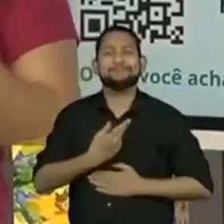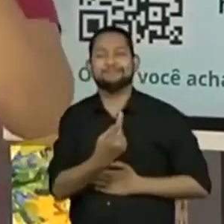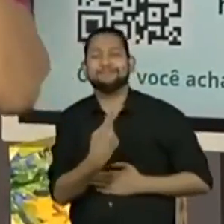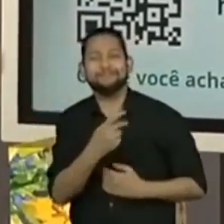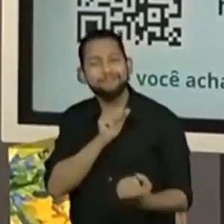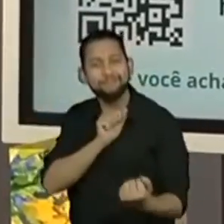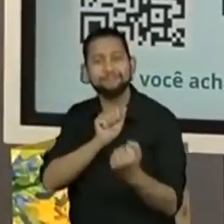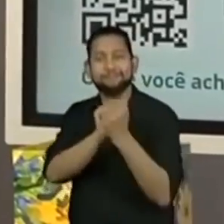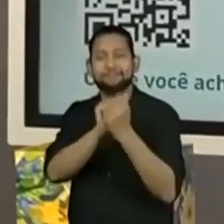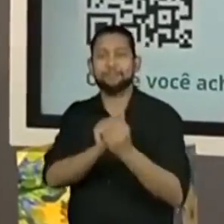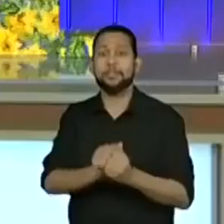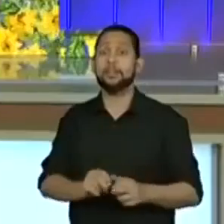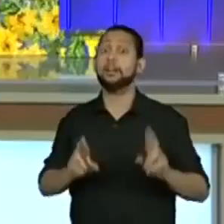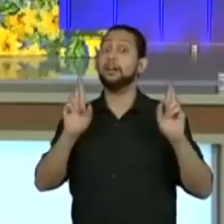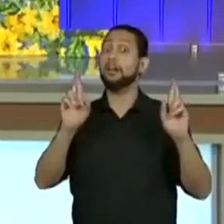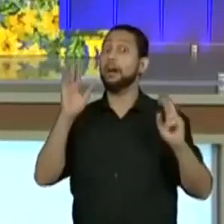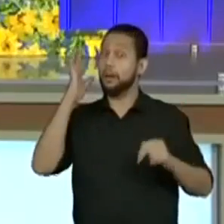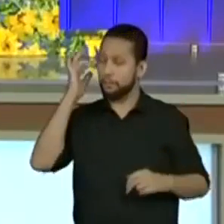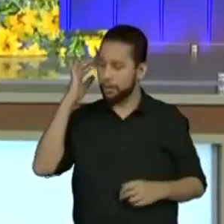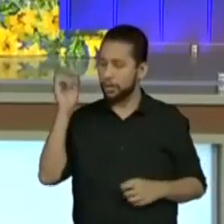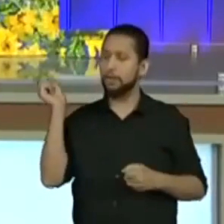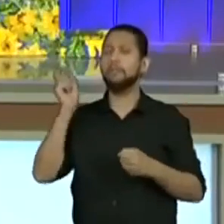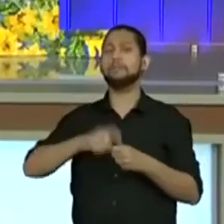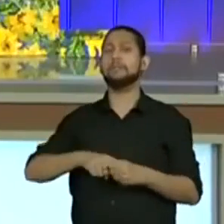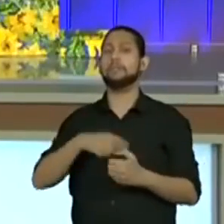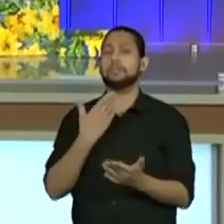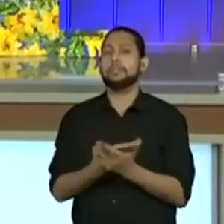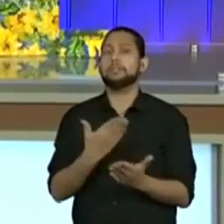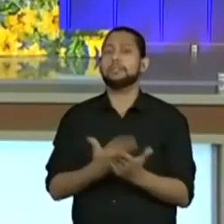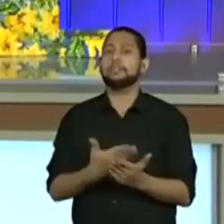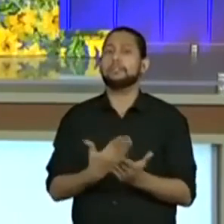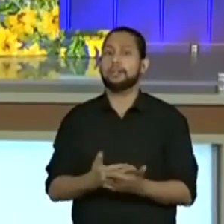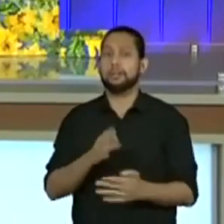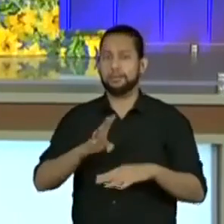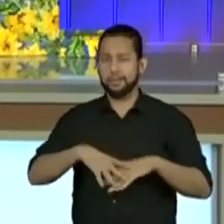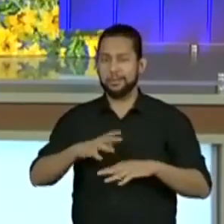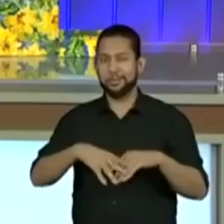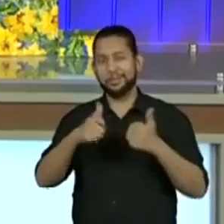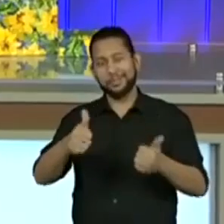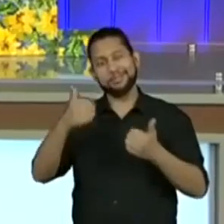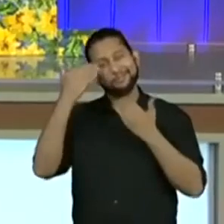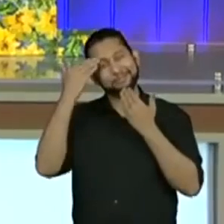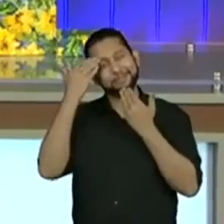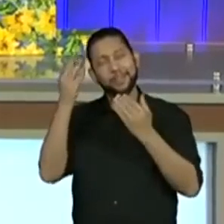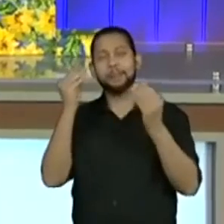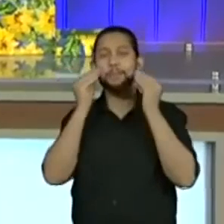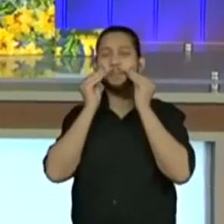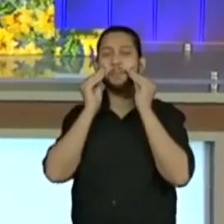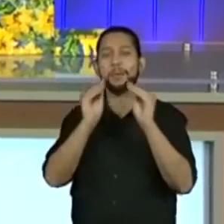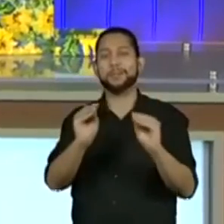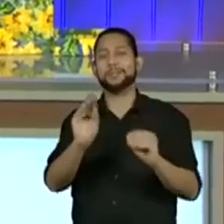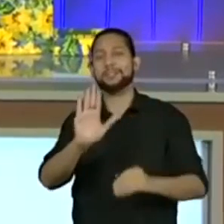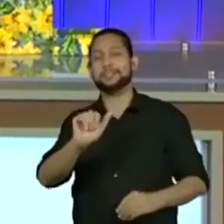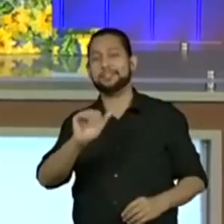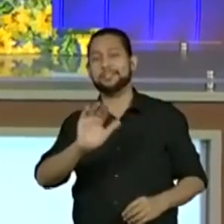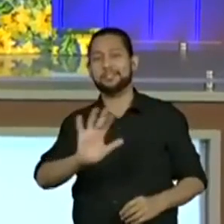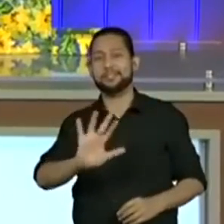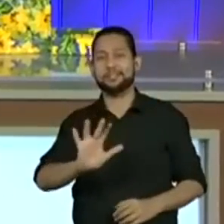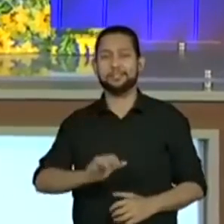hoje. Espero vocês amanhã em mais uma aula de matemática. Muito obrigada. Beijão. Tchau, tchau.